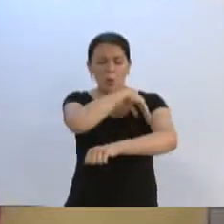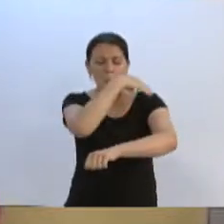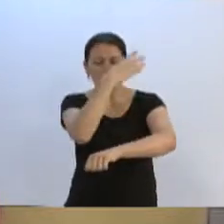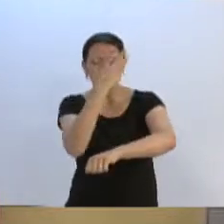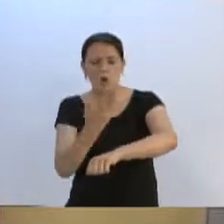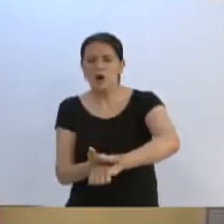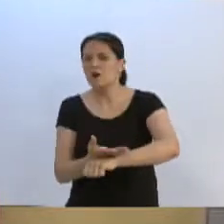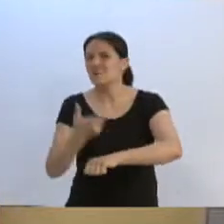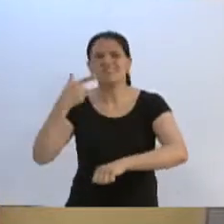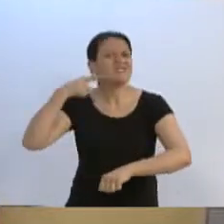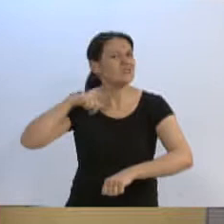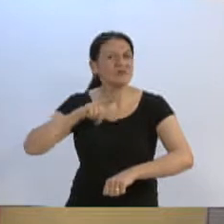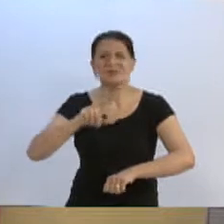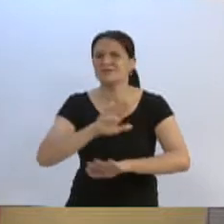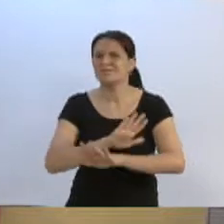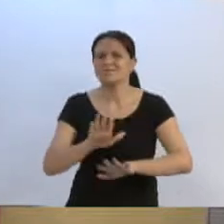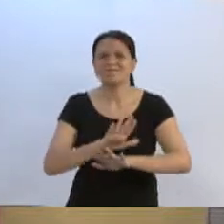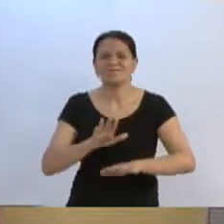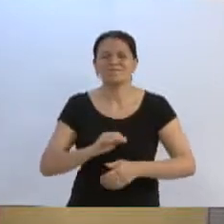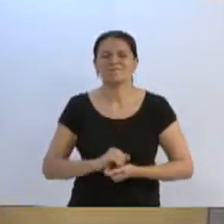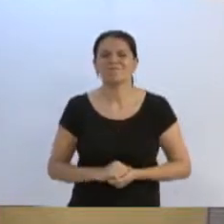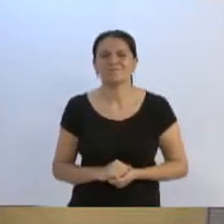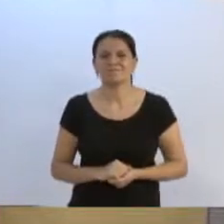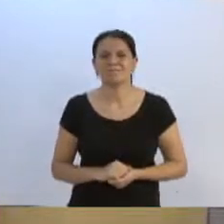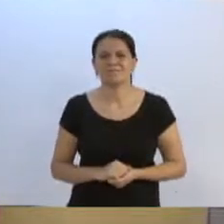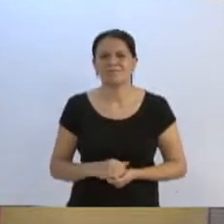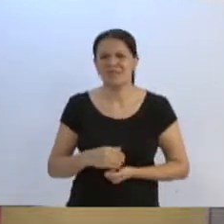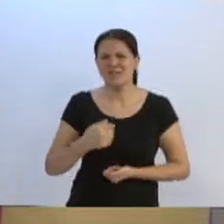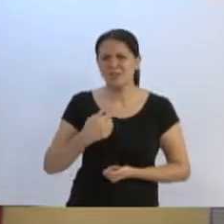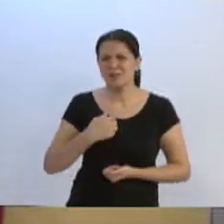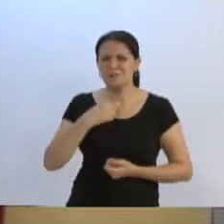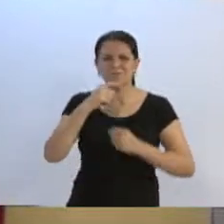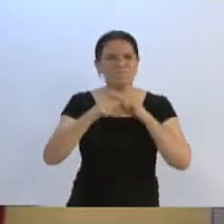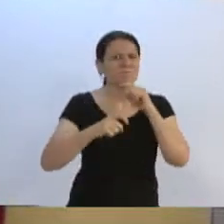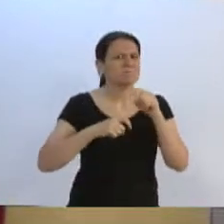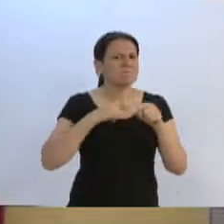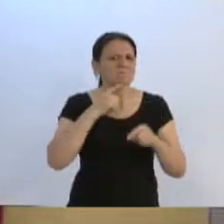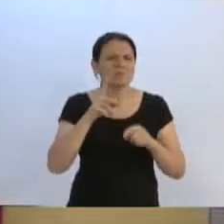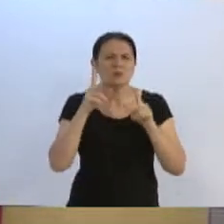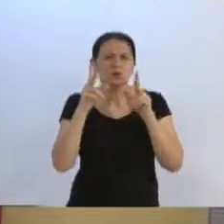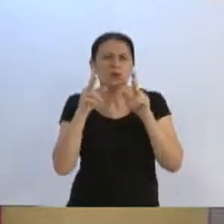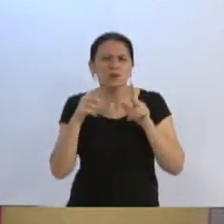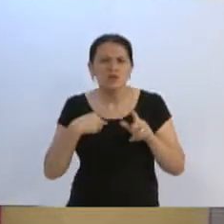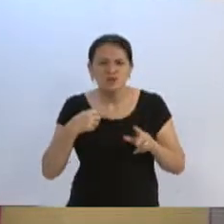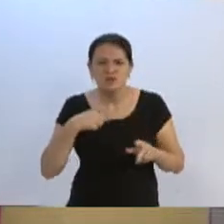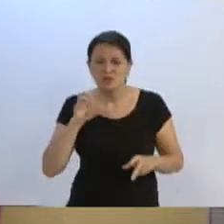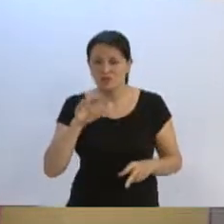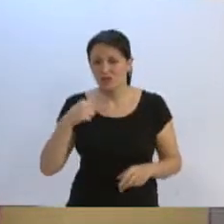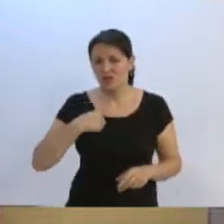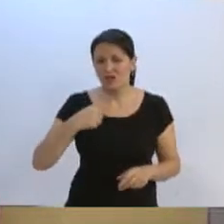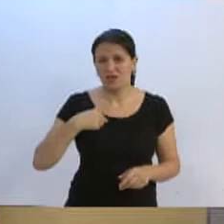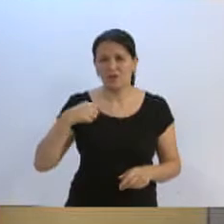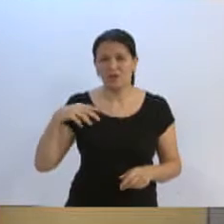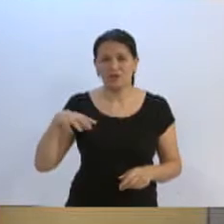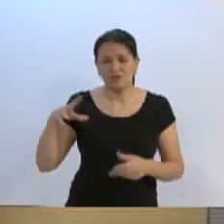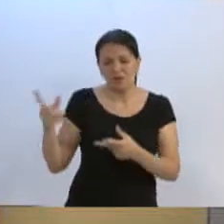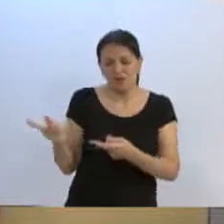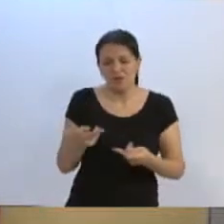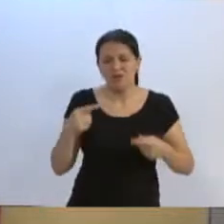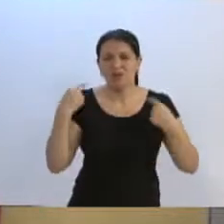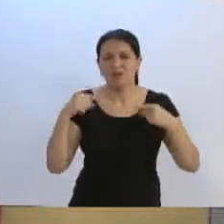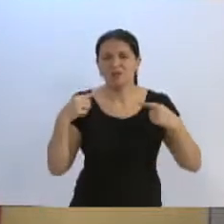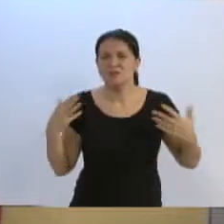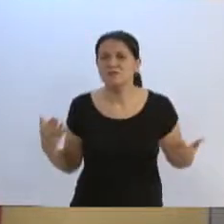e não consegui atendimento. Eu duvido se eu sou o único vereador que receba esse tipo de reclamação. E muitas dessas pessoas